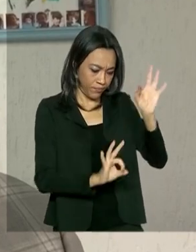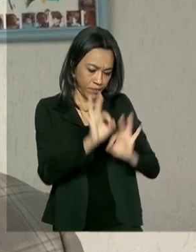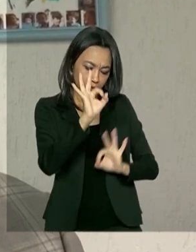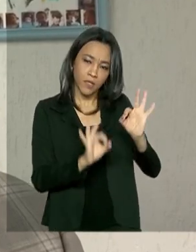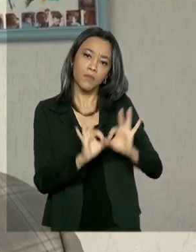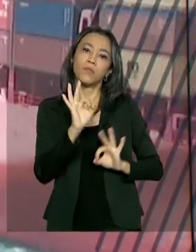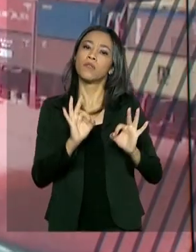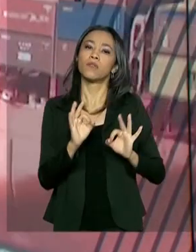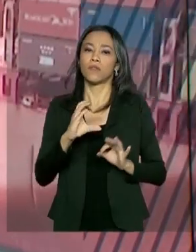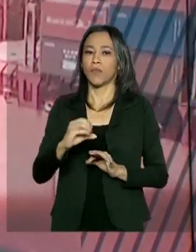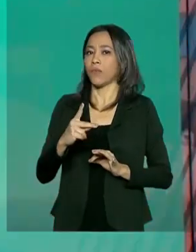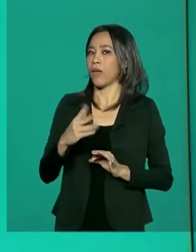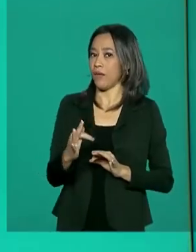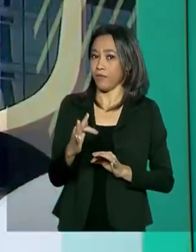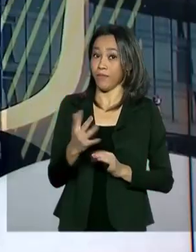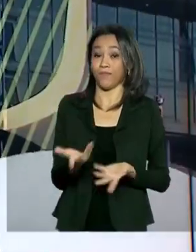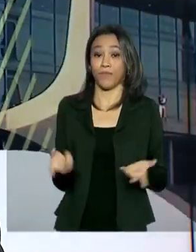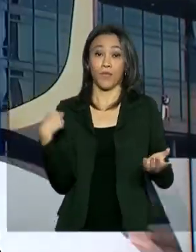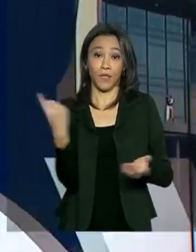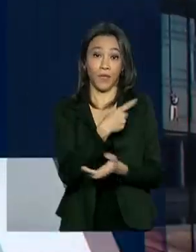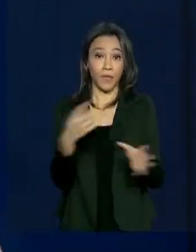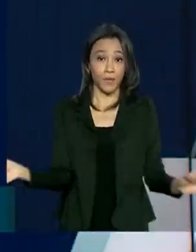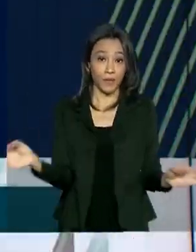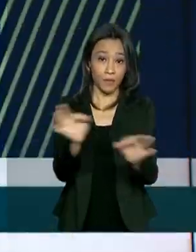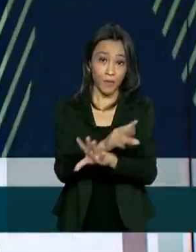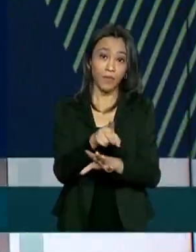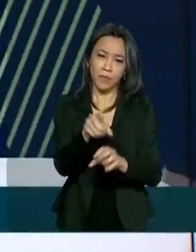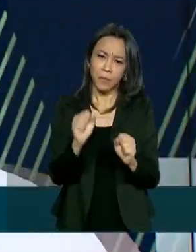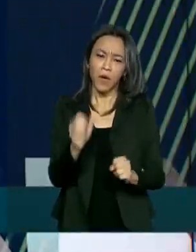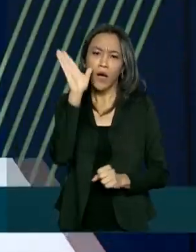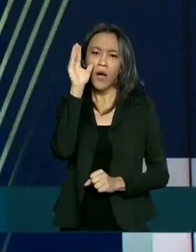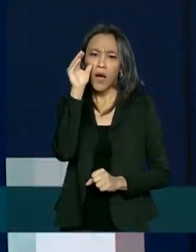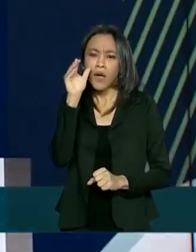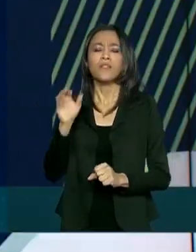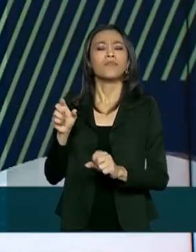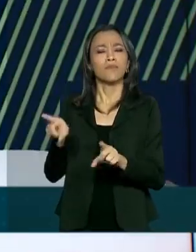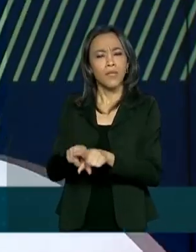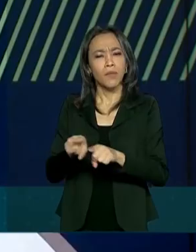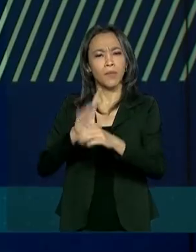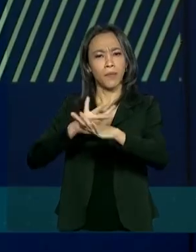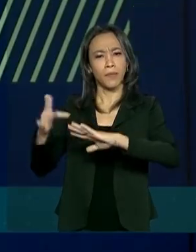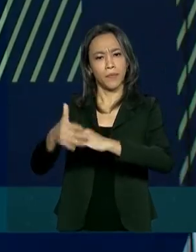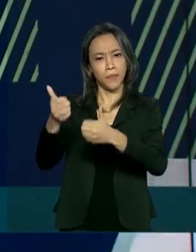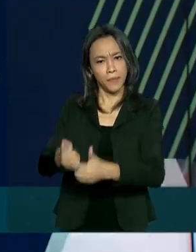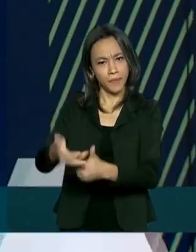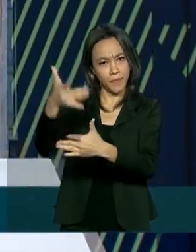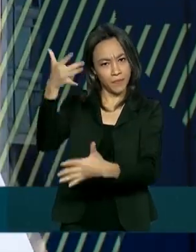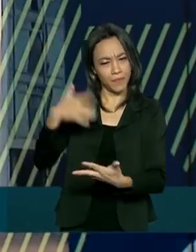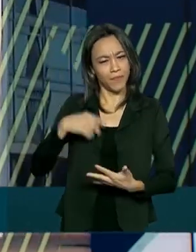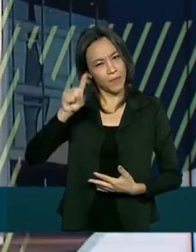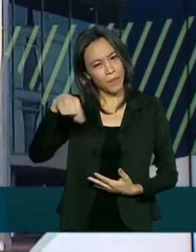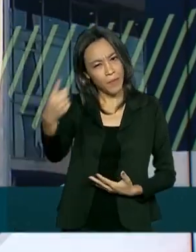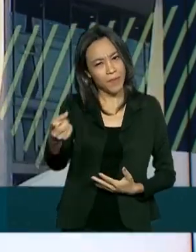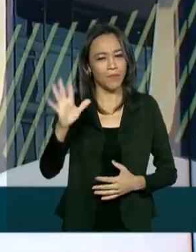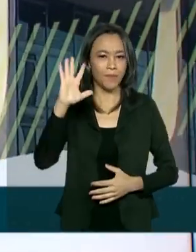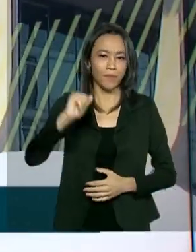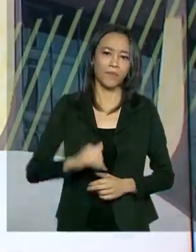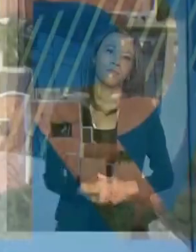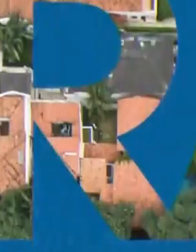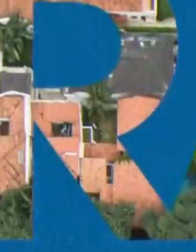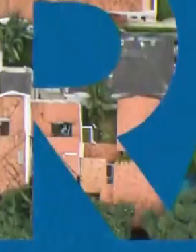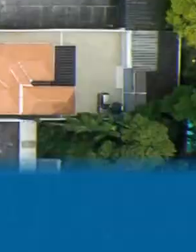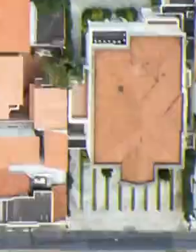do CPF Digital. A gente fica por aqui. Você pode nos acompanhar também pelas redes sociais. Até a próxima edição. Tchau.